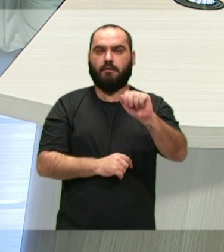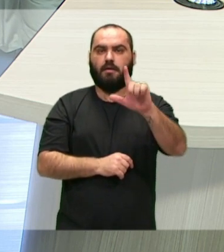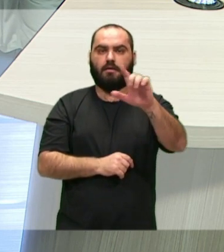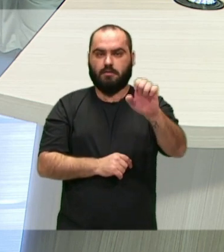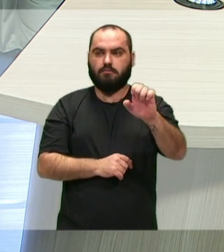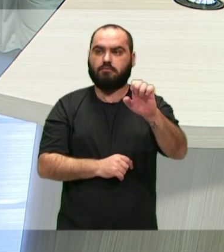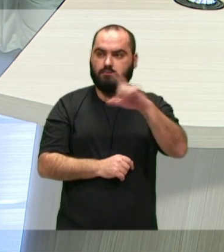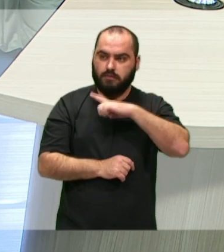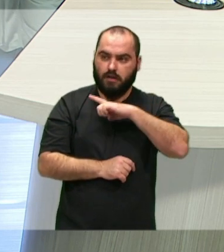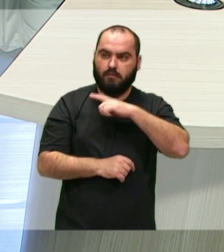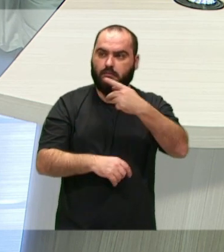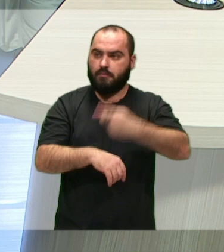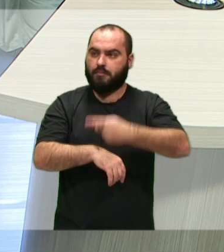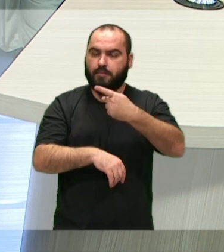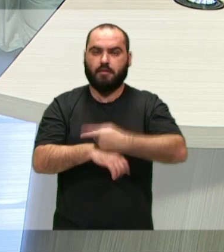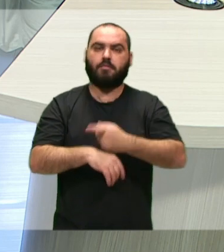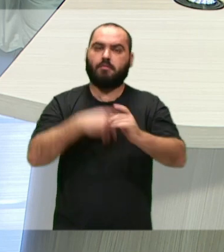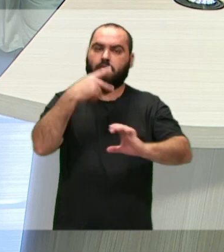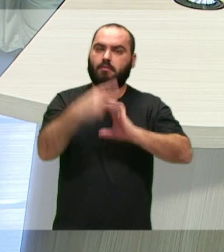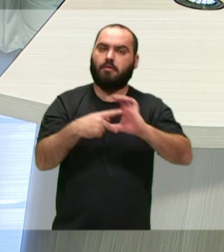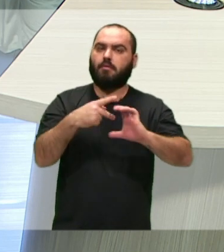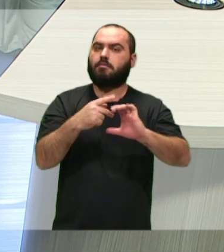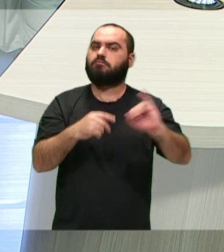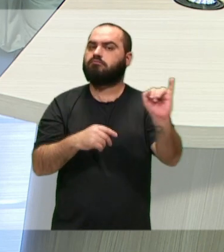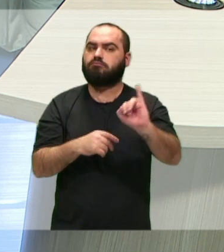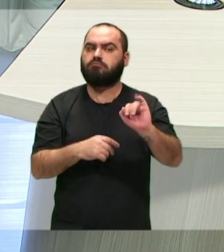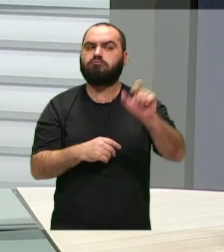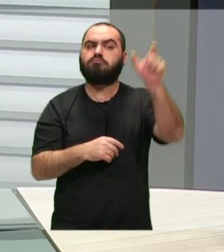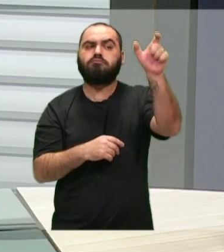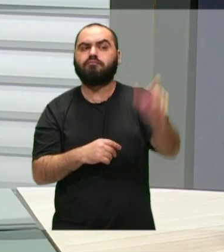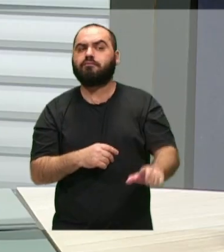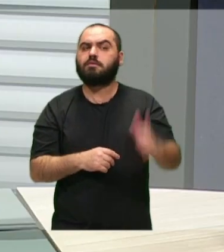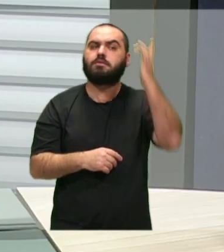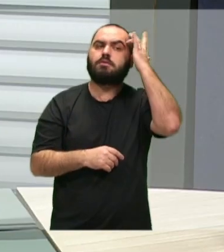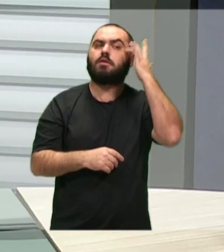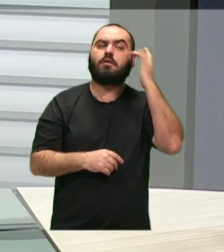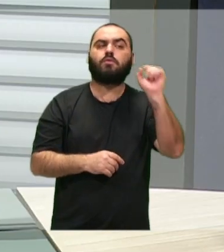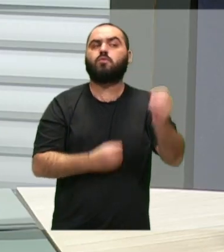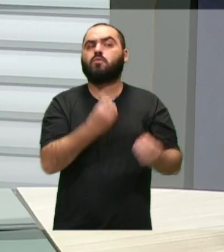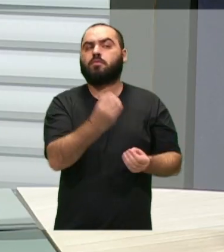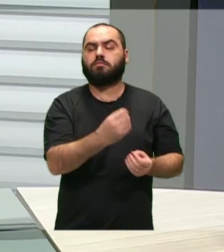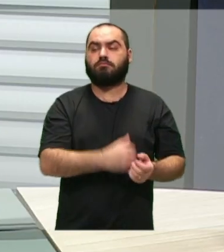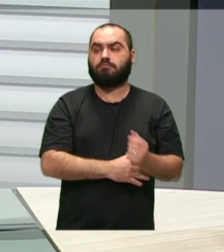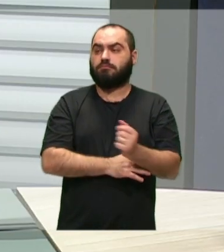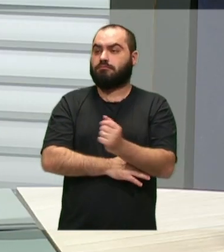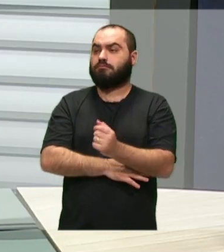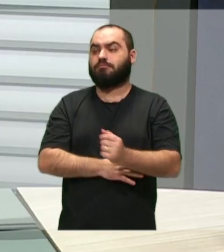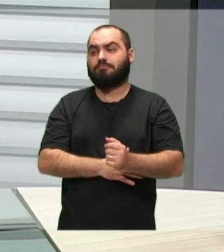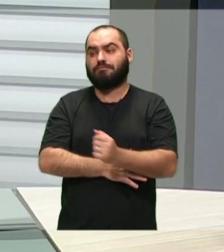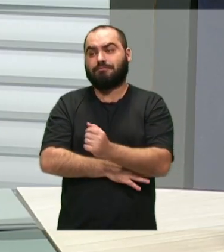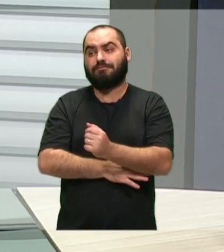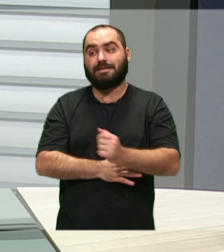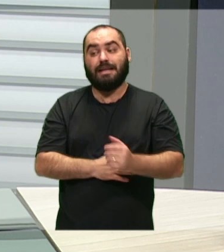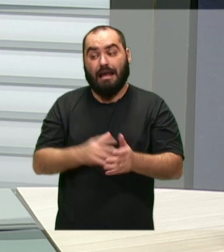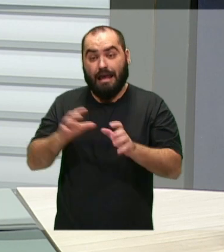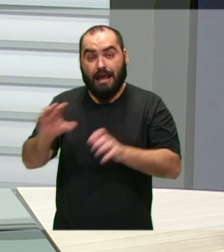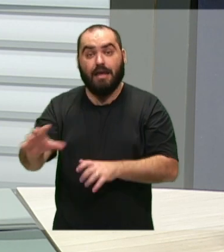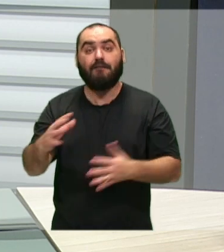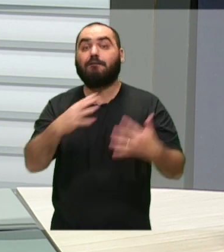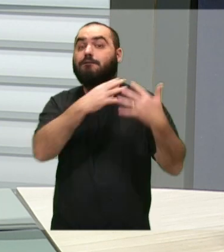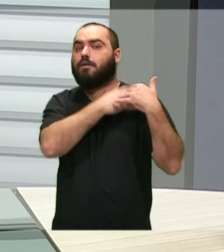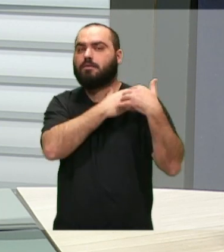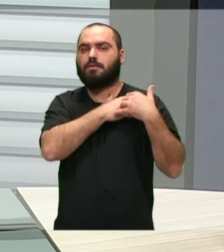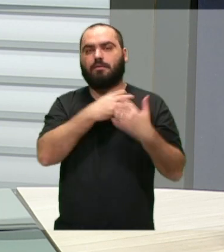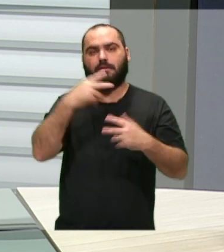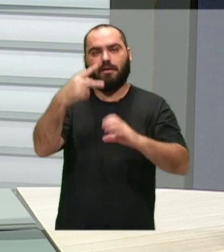Como o senhor analisa toda essa mobilização, presidente? Esse é o papel da Câmara, envolver adolescentes, envolver corpo